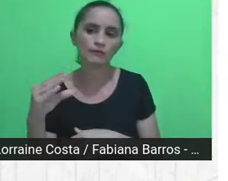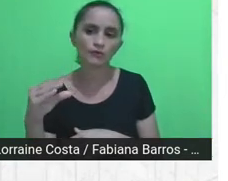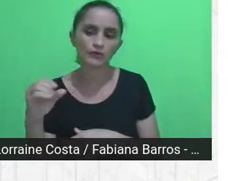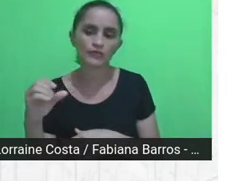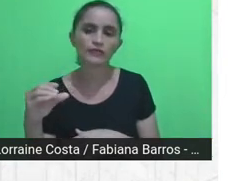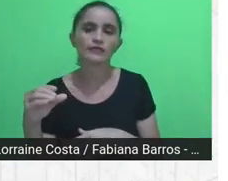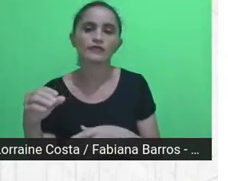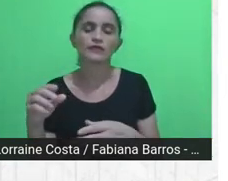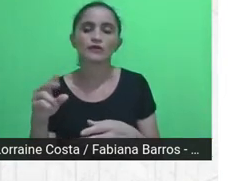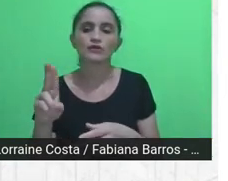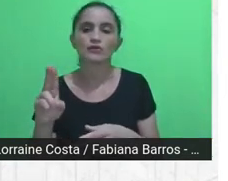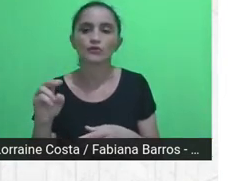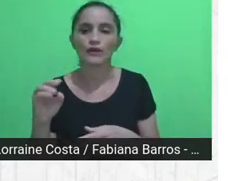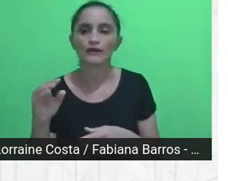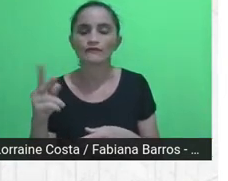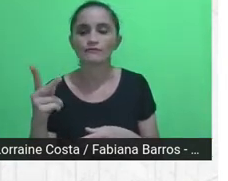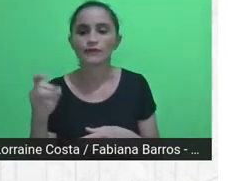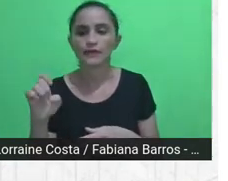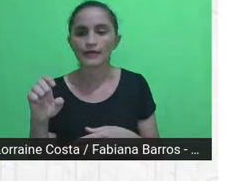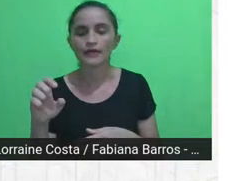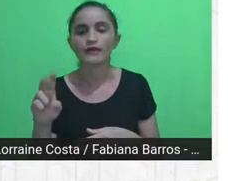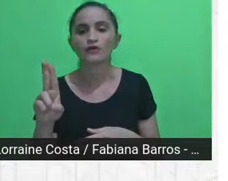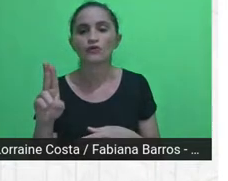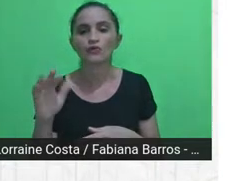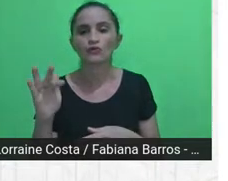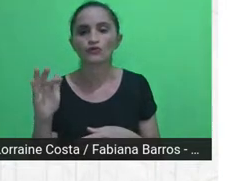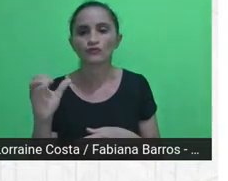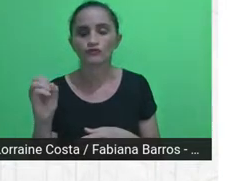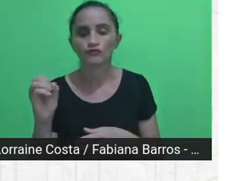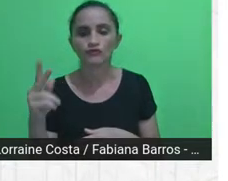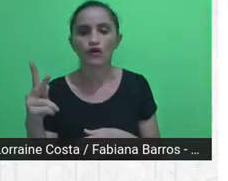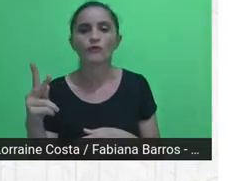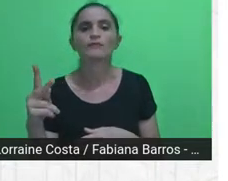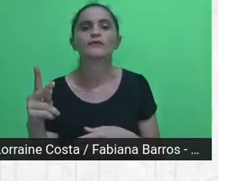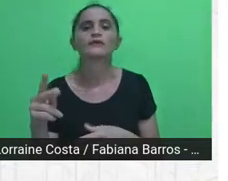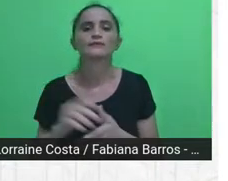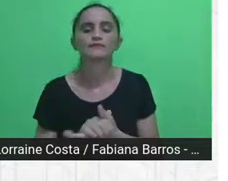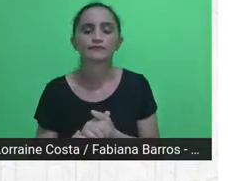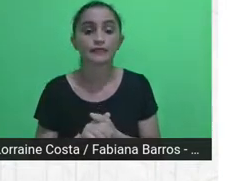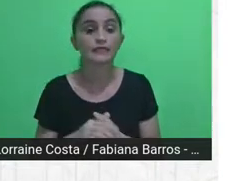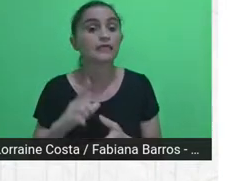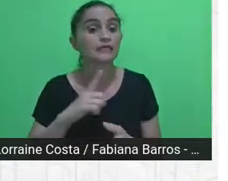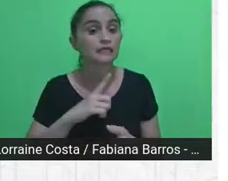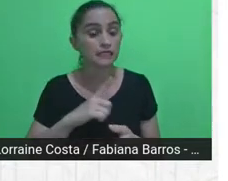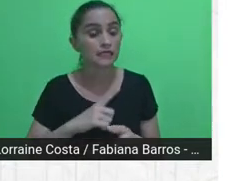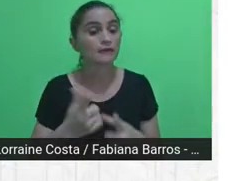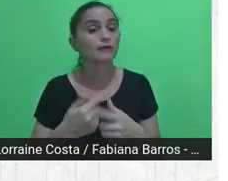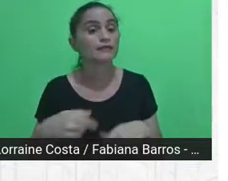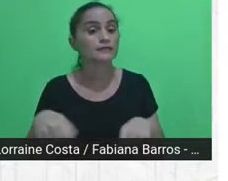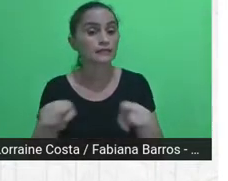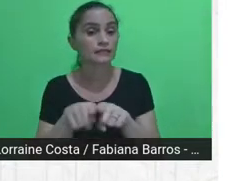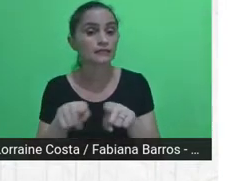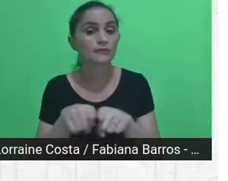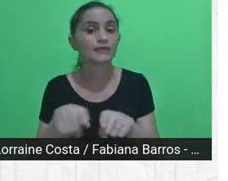da UFOP, e também parceiros como Arquitetura na Periferia, além de